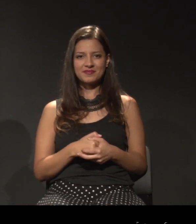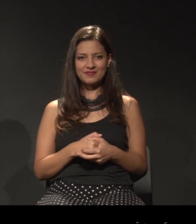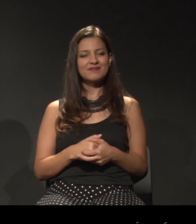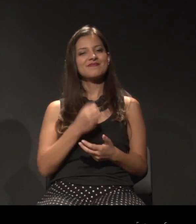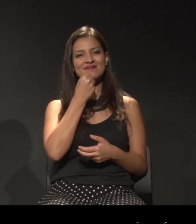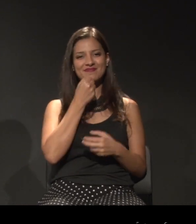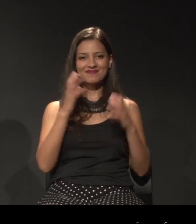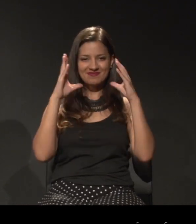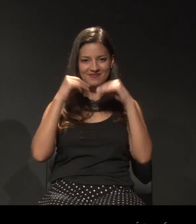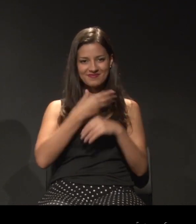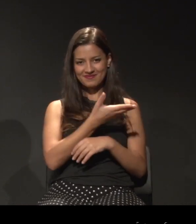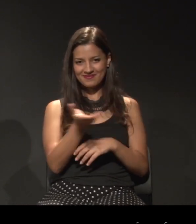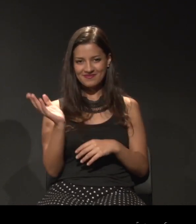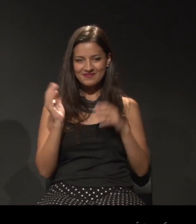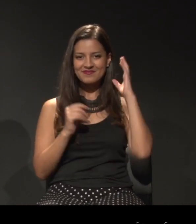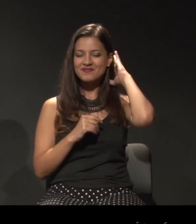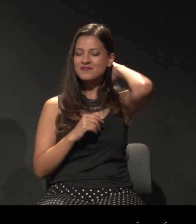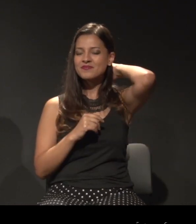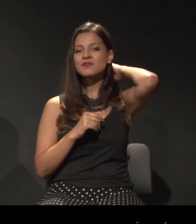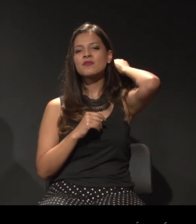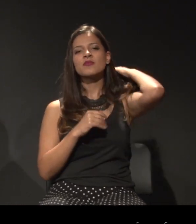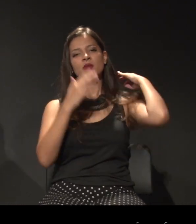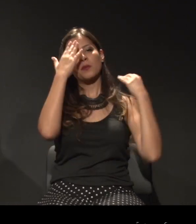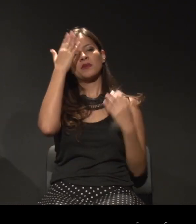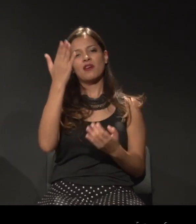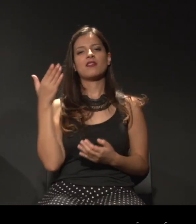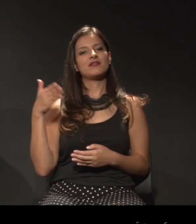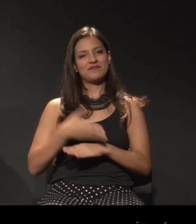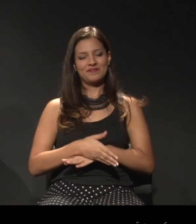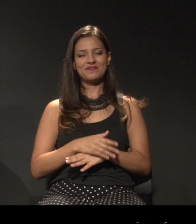Boa noite a todas e todos. Obrigada pela presença.